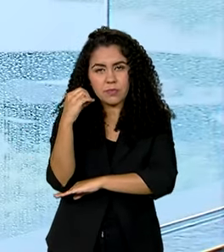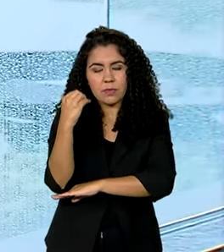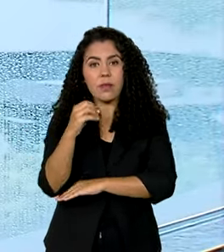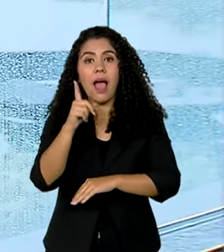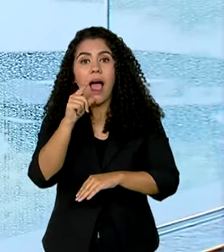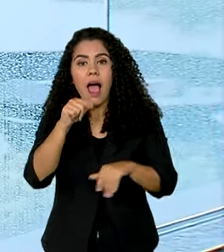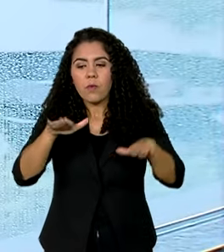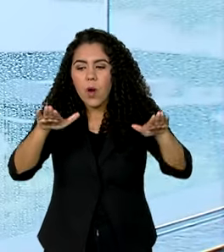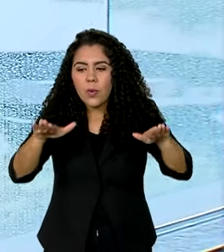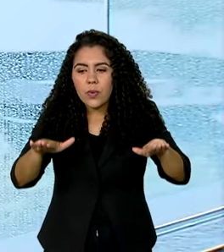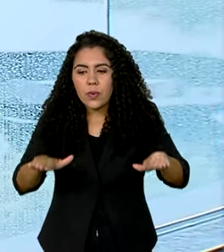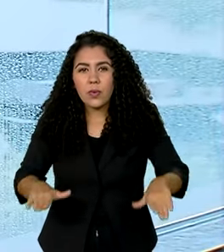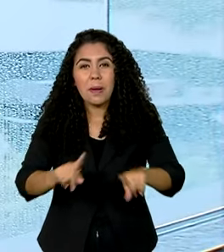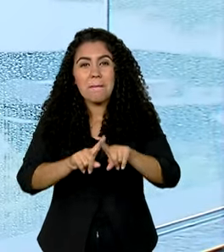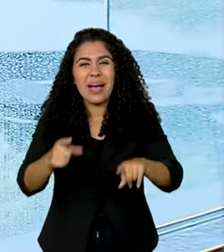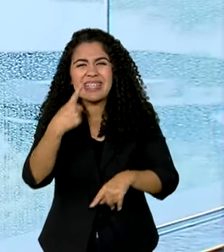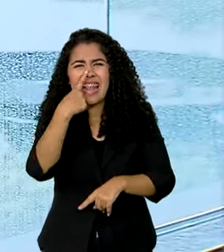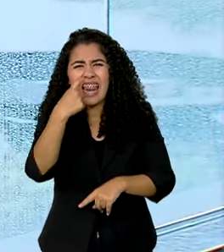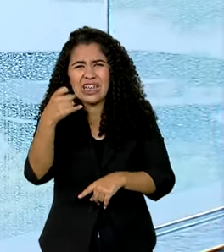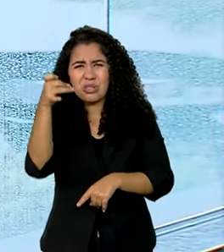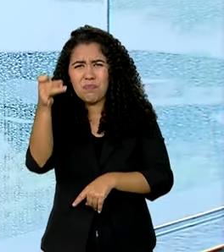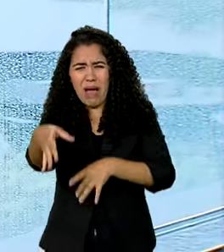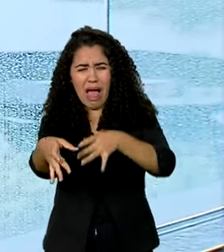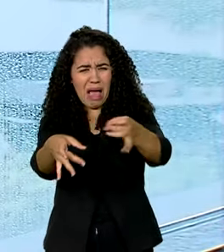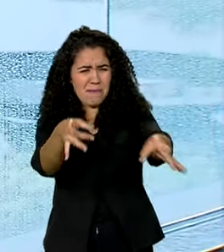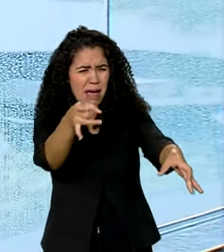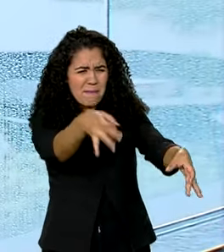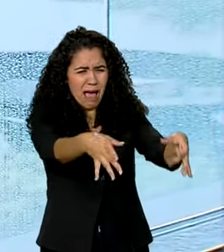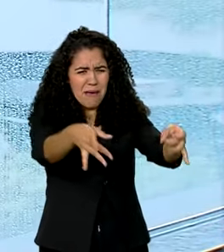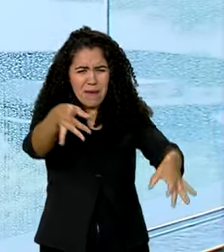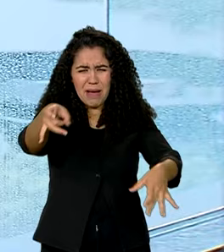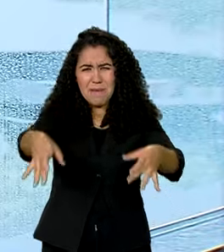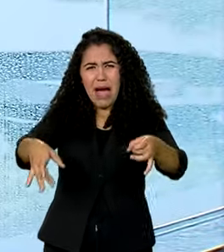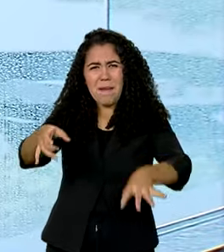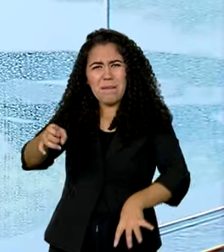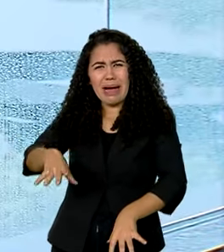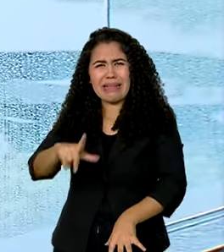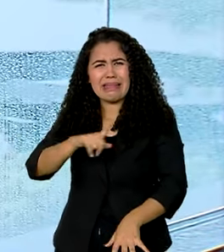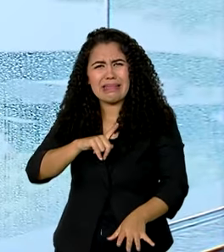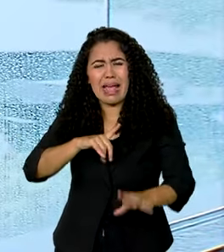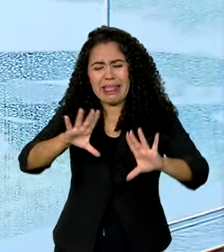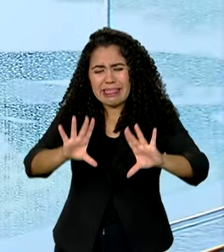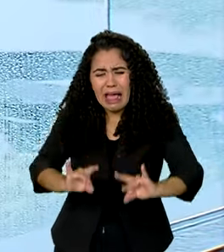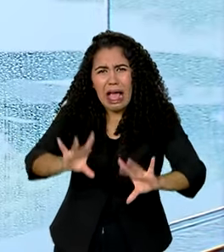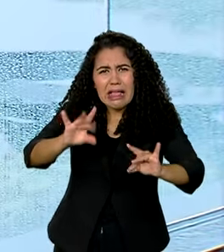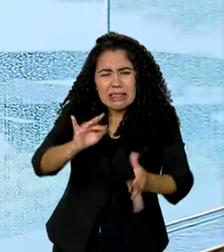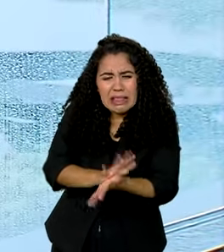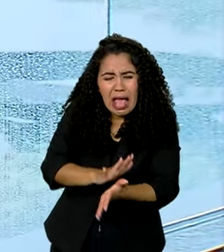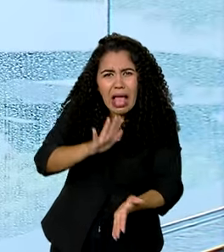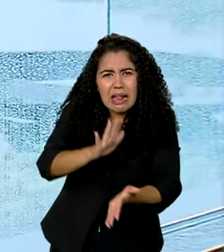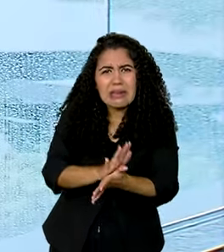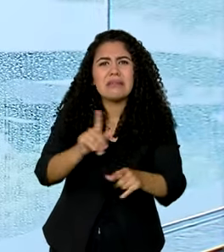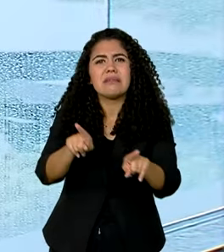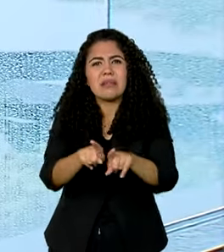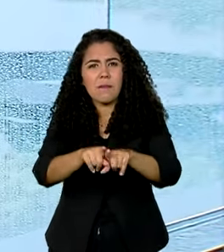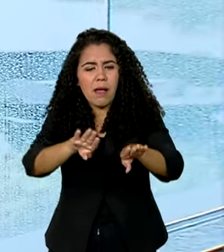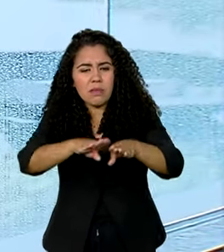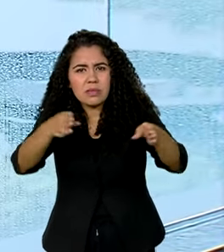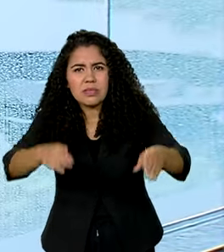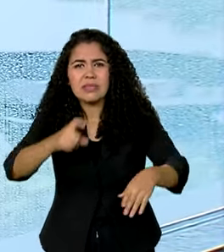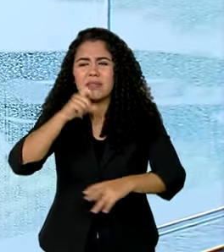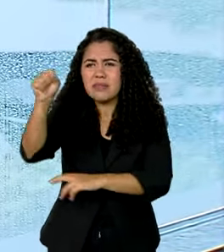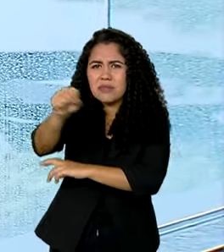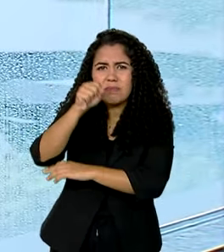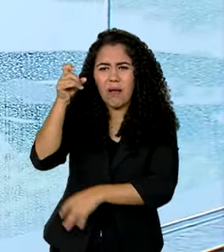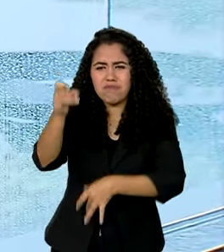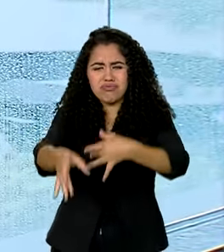aumentou a quantidade de lixo. Tem muito entulho na cidade, lama, móveis e eletrodomésticos empilhados.